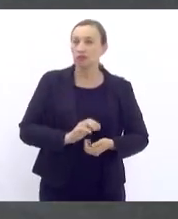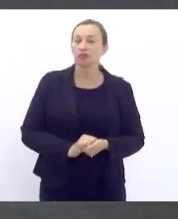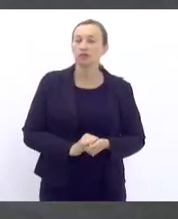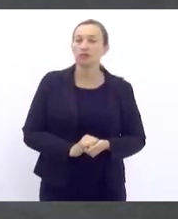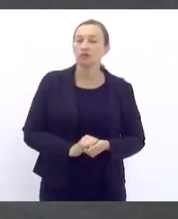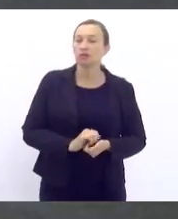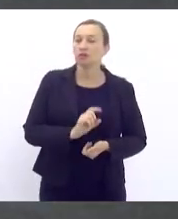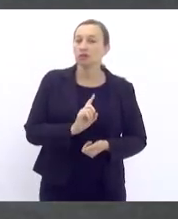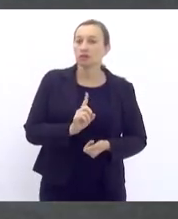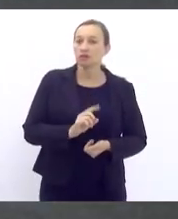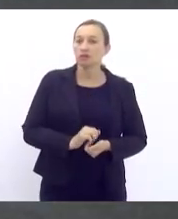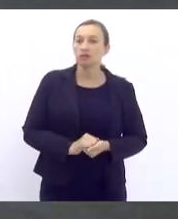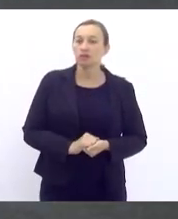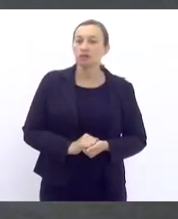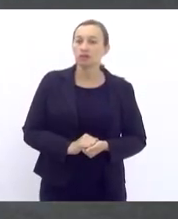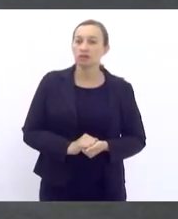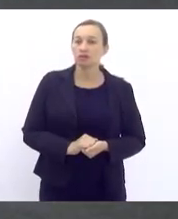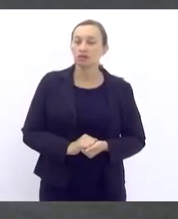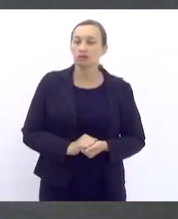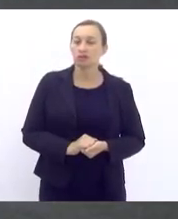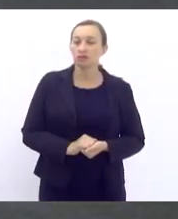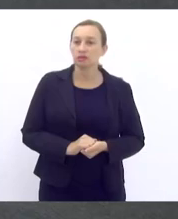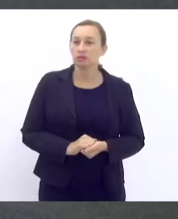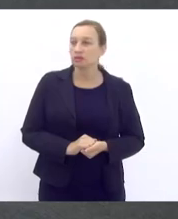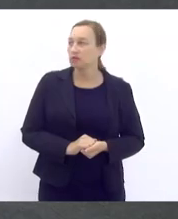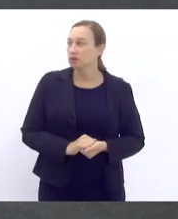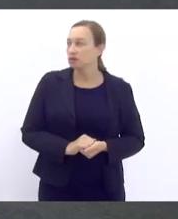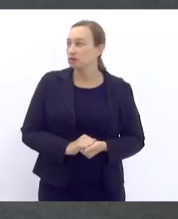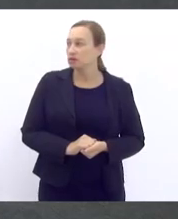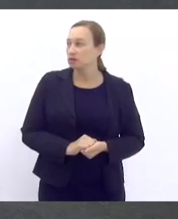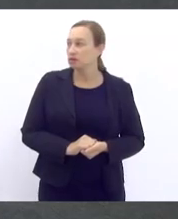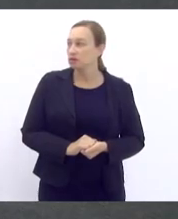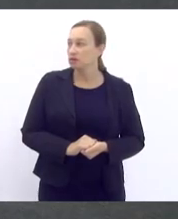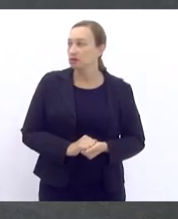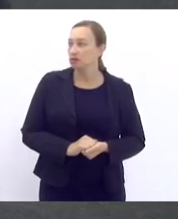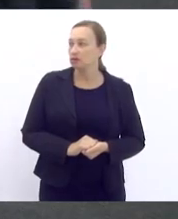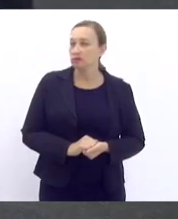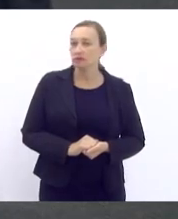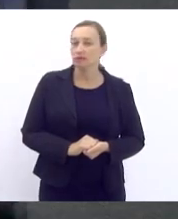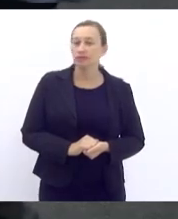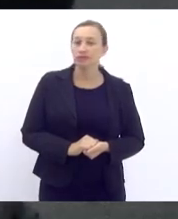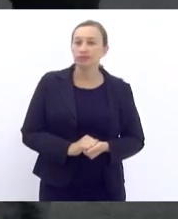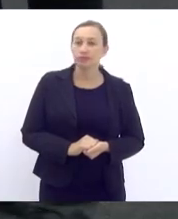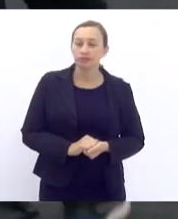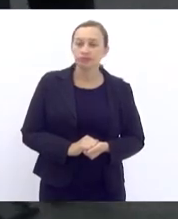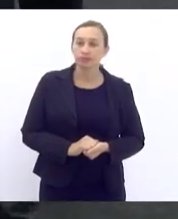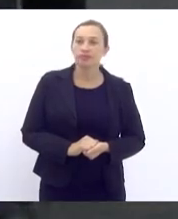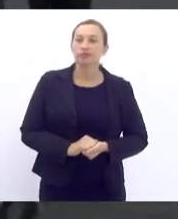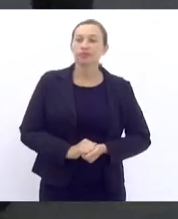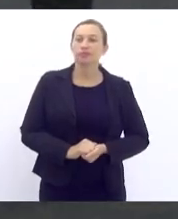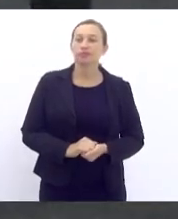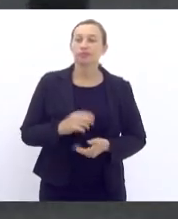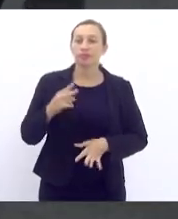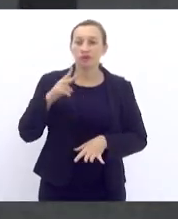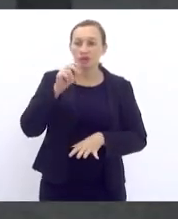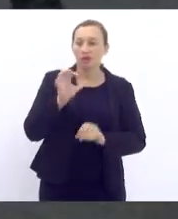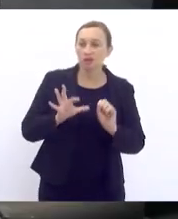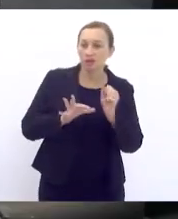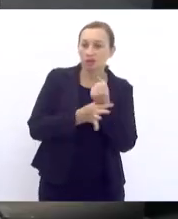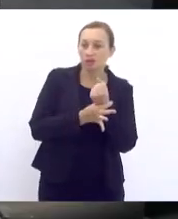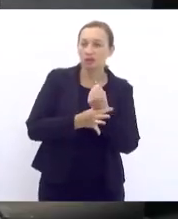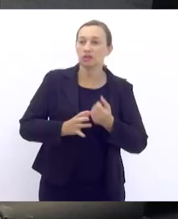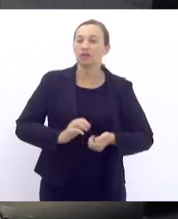agora não para acabar tendo uma utilização inadequada pela nossa polícia e colocar as nossas forças de segurança em risco.